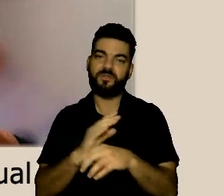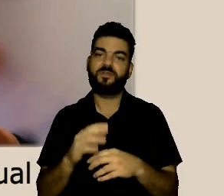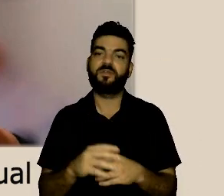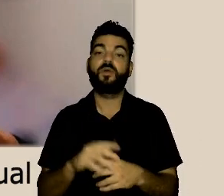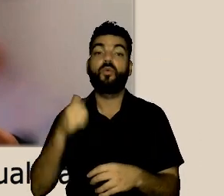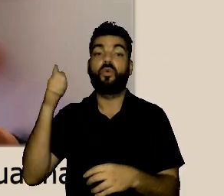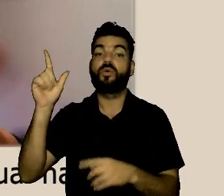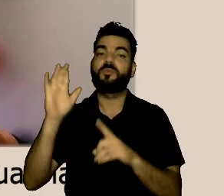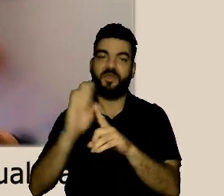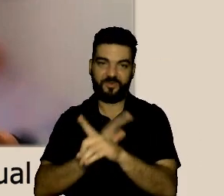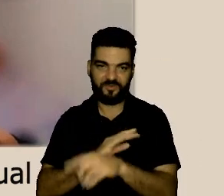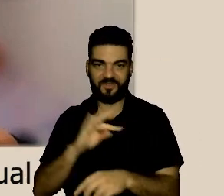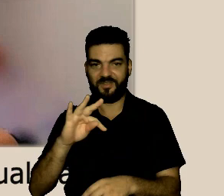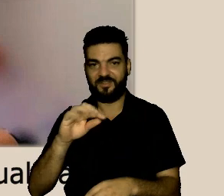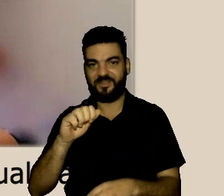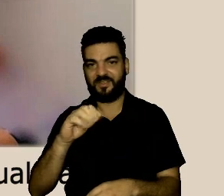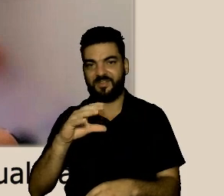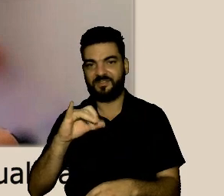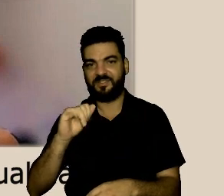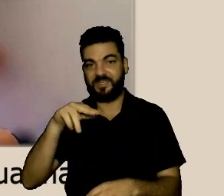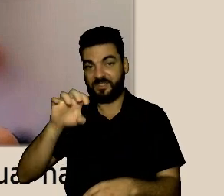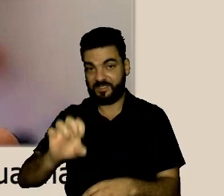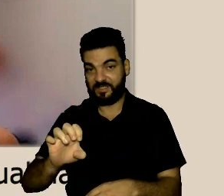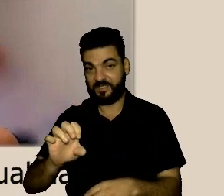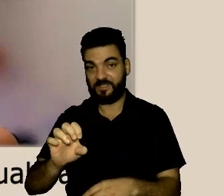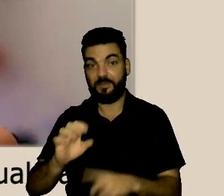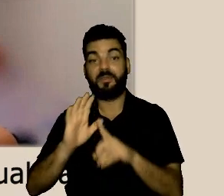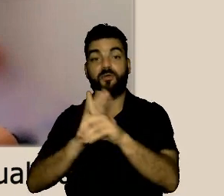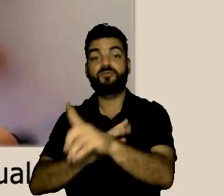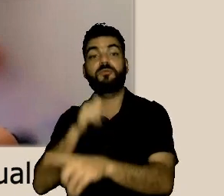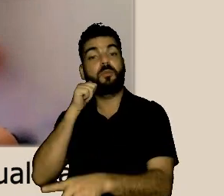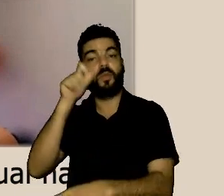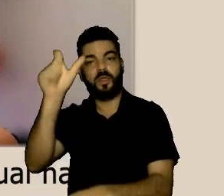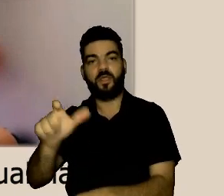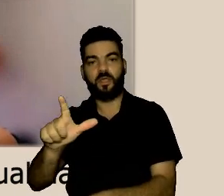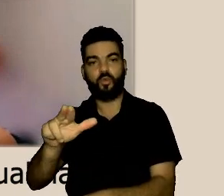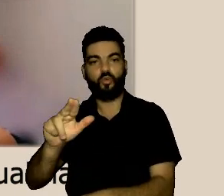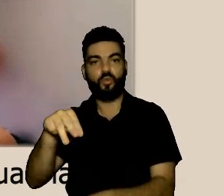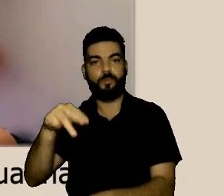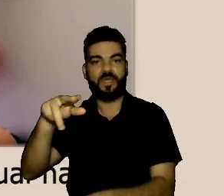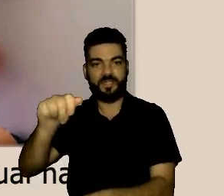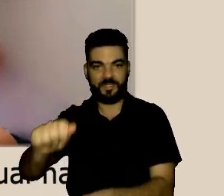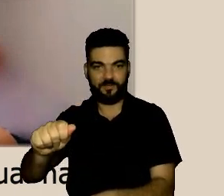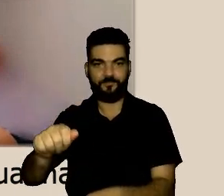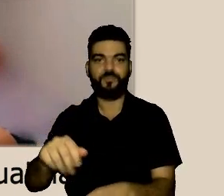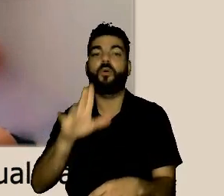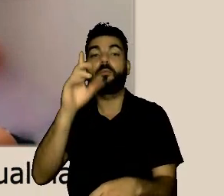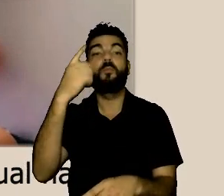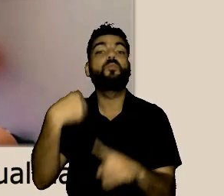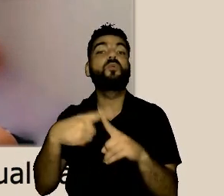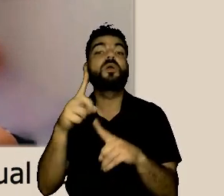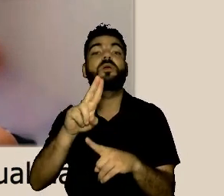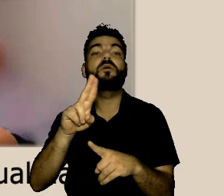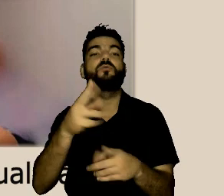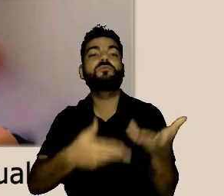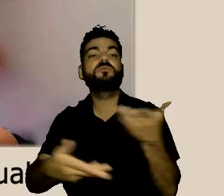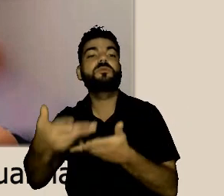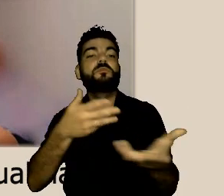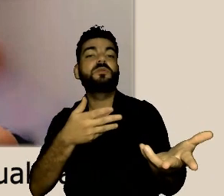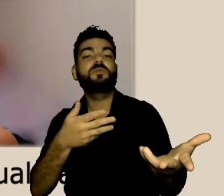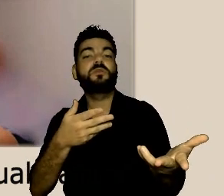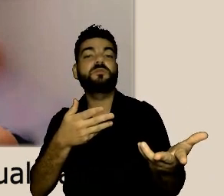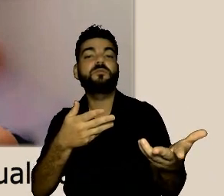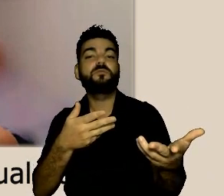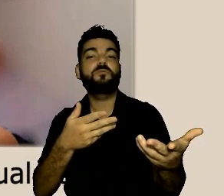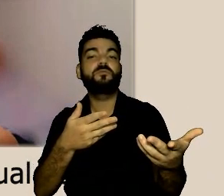verifica o adoecimento ela faz esse comentário a Tassiane faz uma pergunta para a Lumena que pede